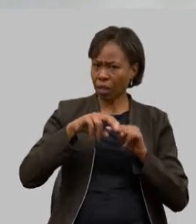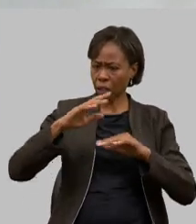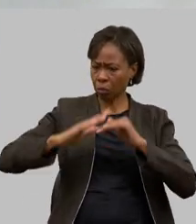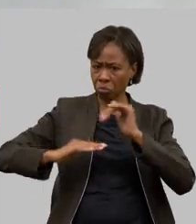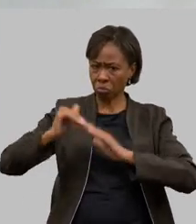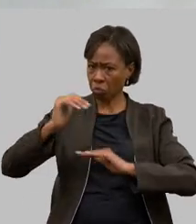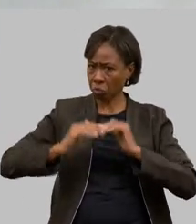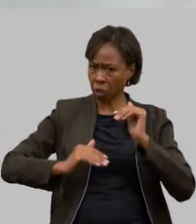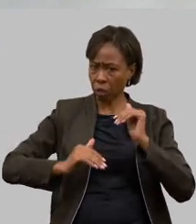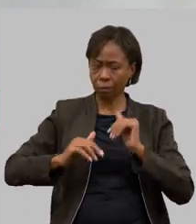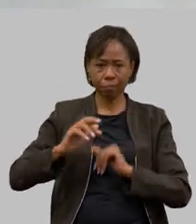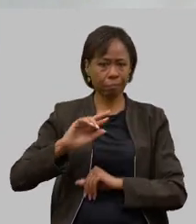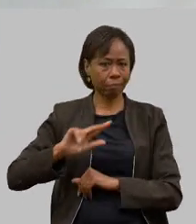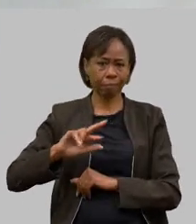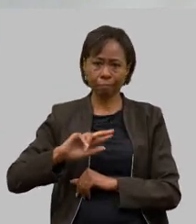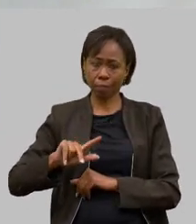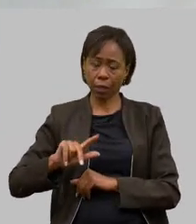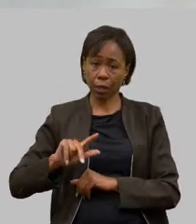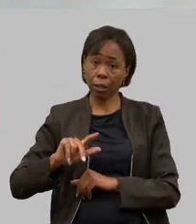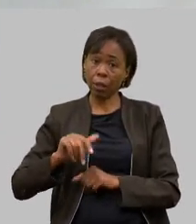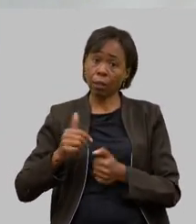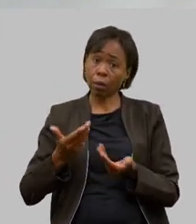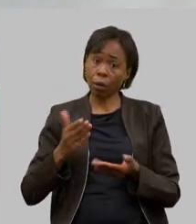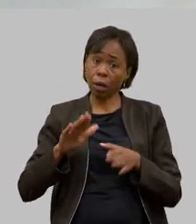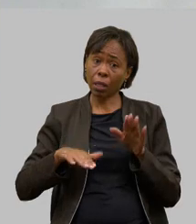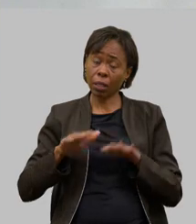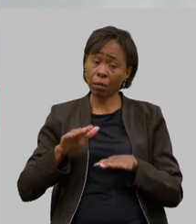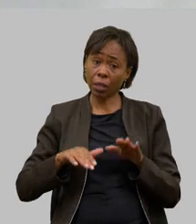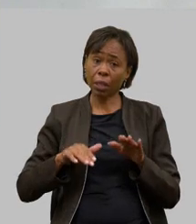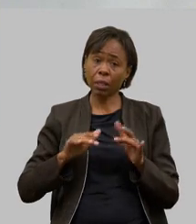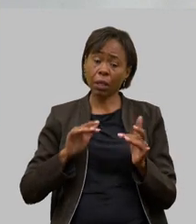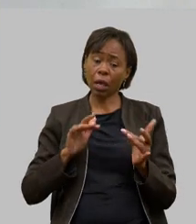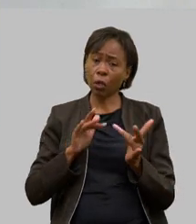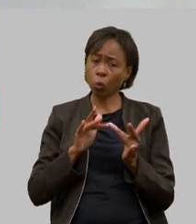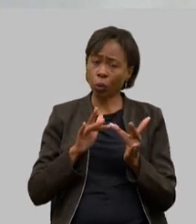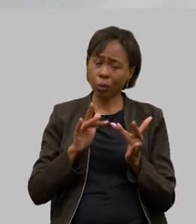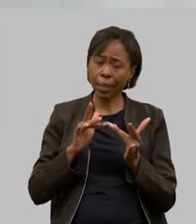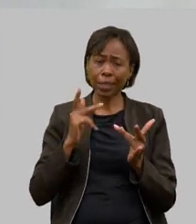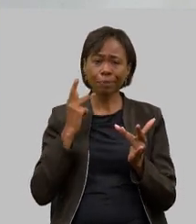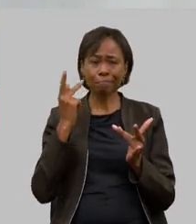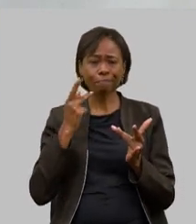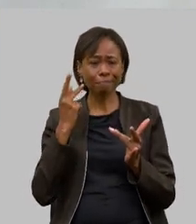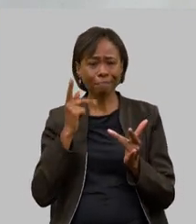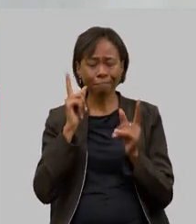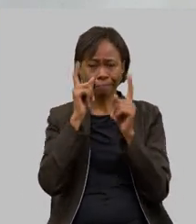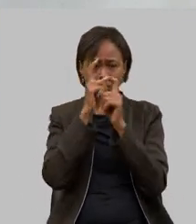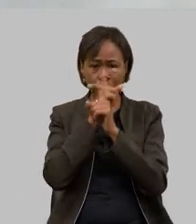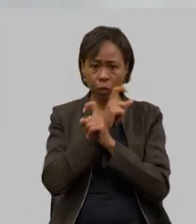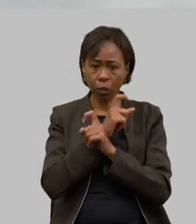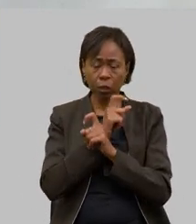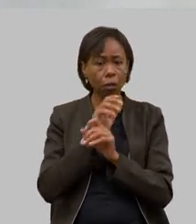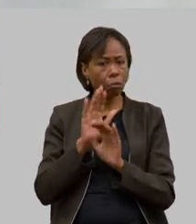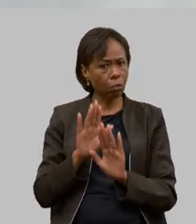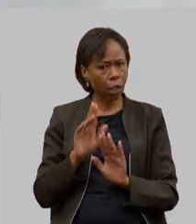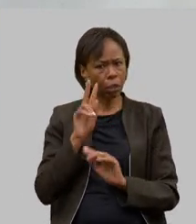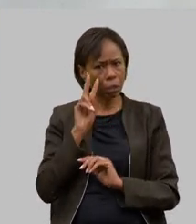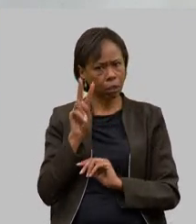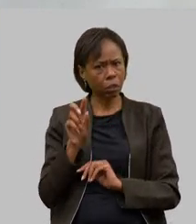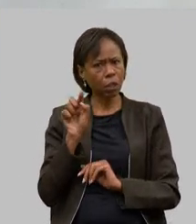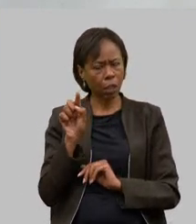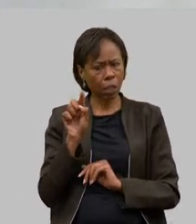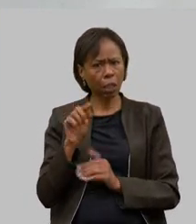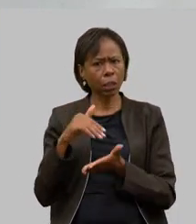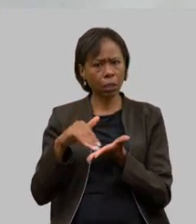às vezes essa relação com o parlamento pode ficar um pouco dificultada mas não é isso que nós temos observado com a SEAPA